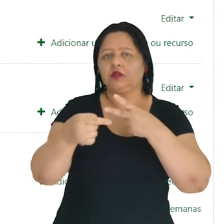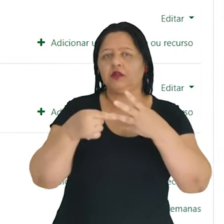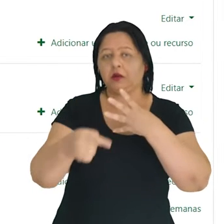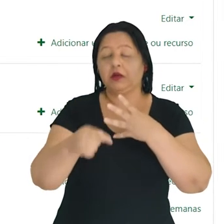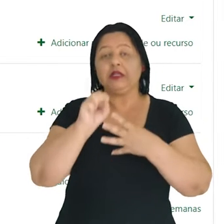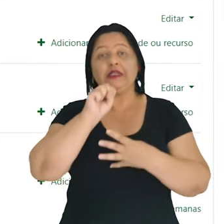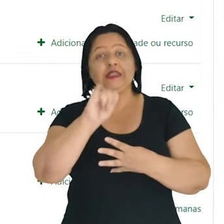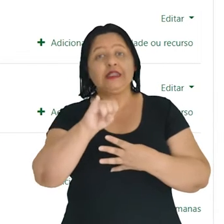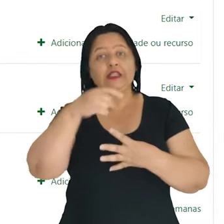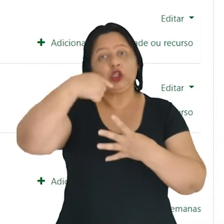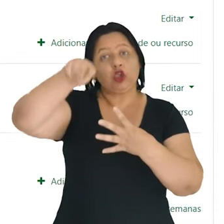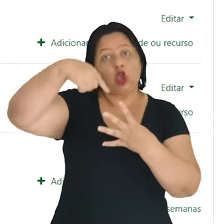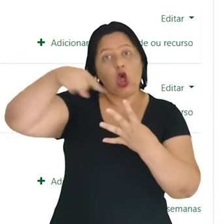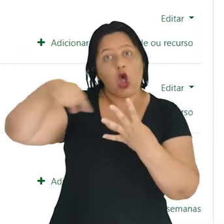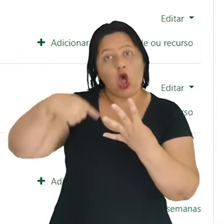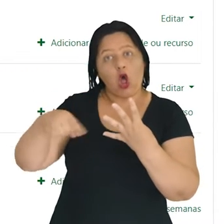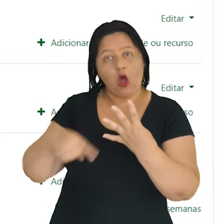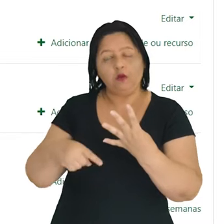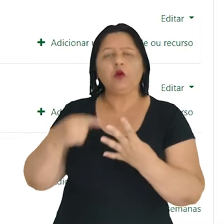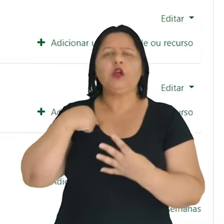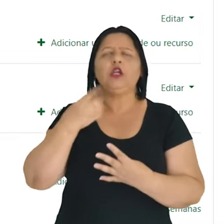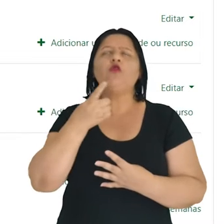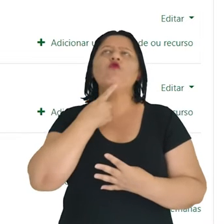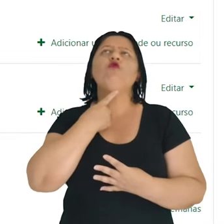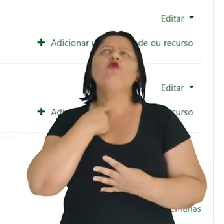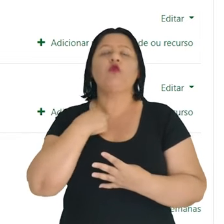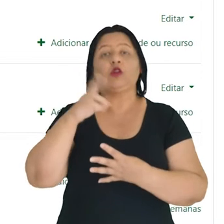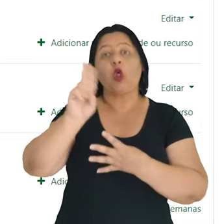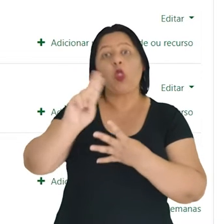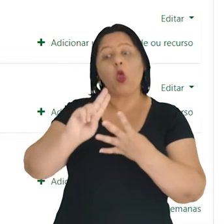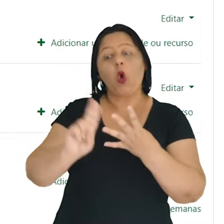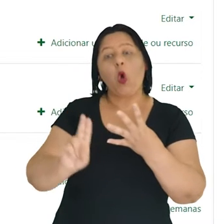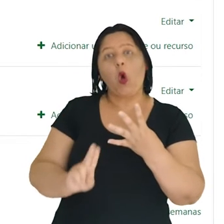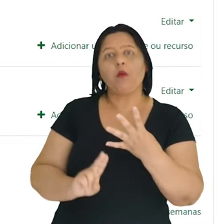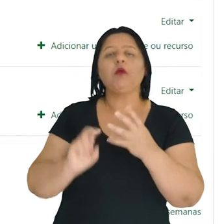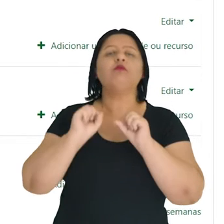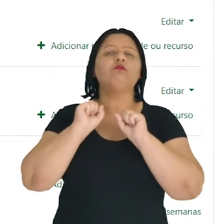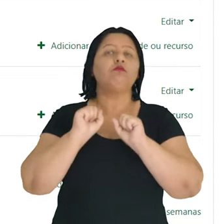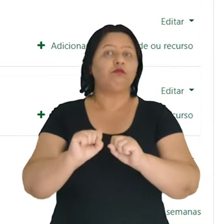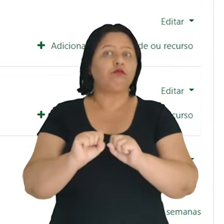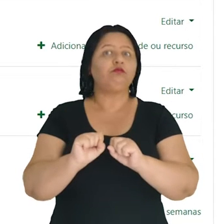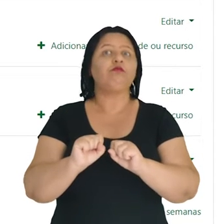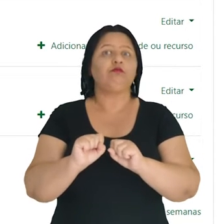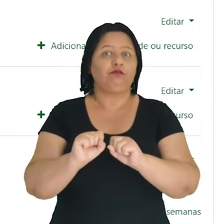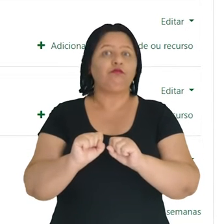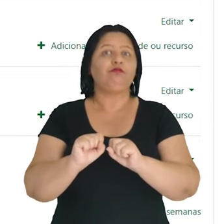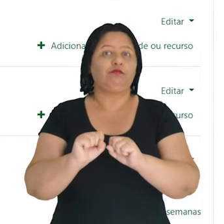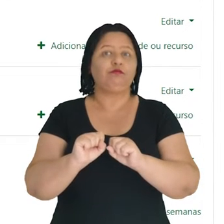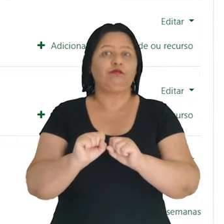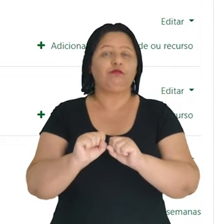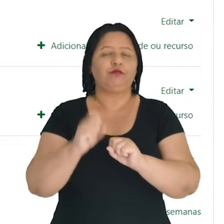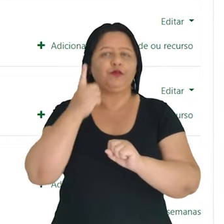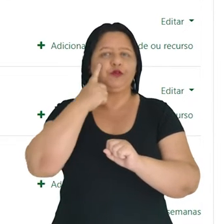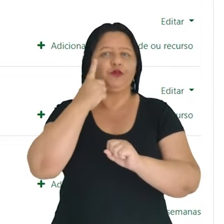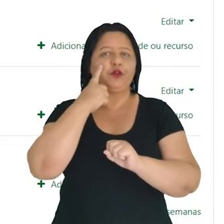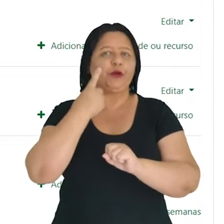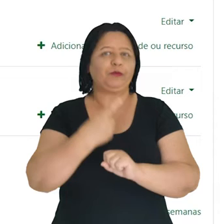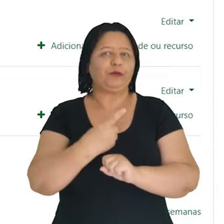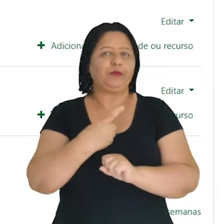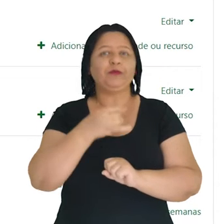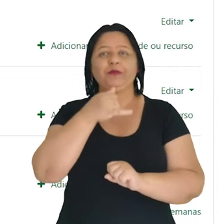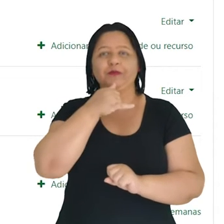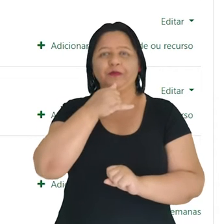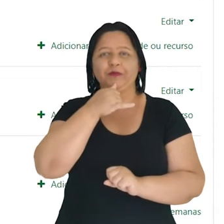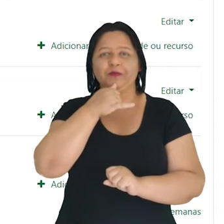Se tivesse por tópicos apenas e eu quisesse colocar um nome neste tópico, eu poderia colocar aqui.